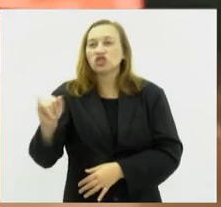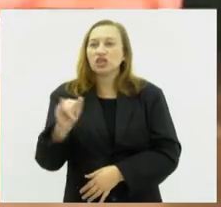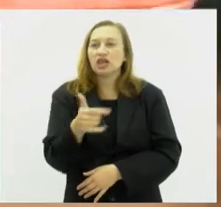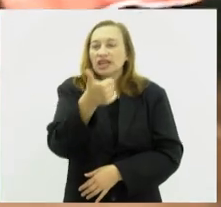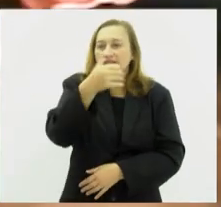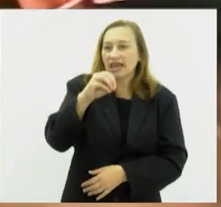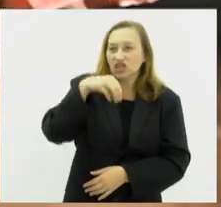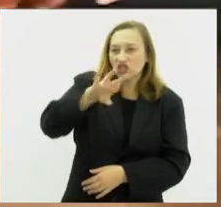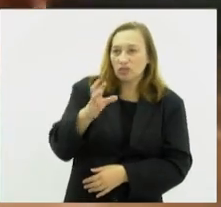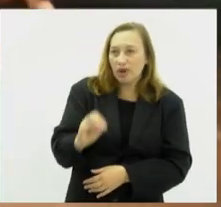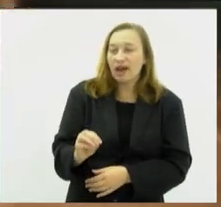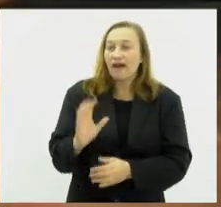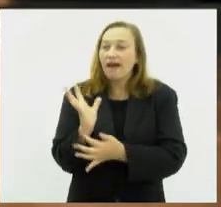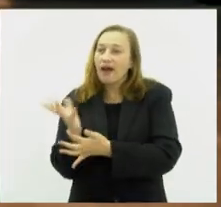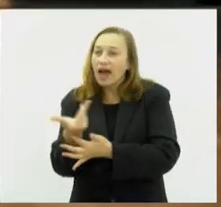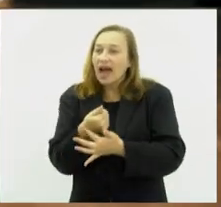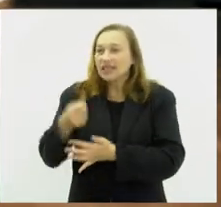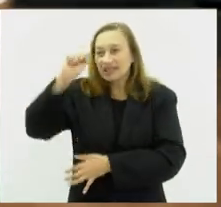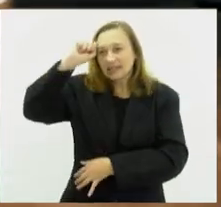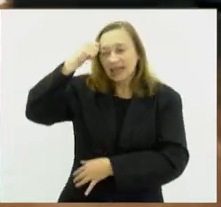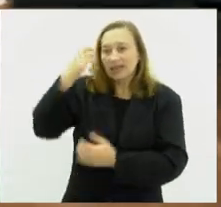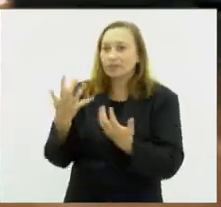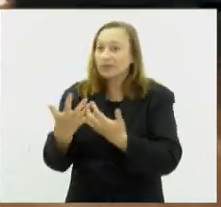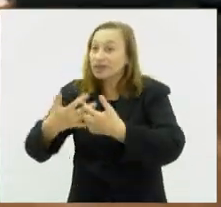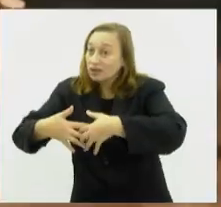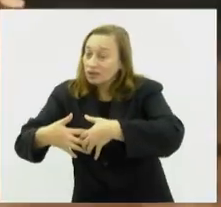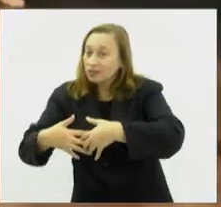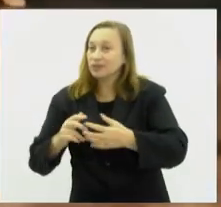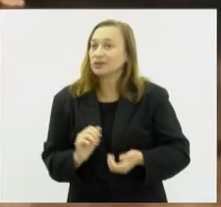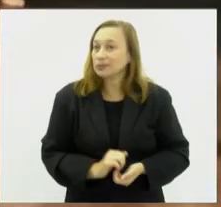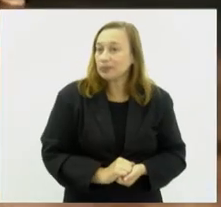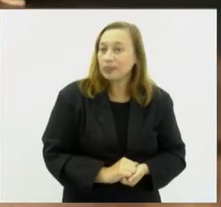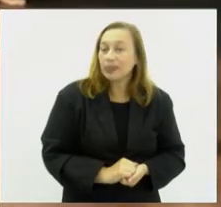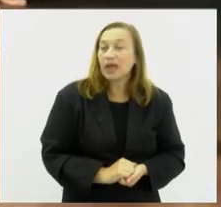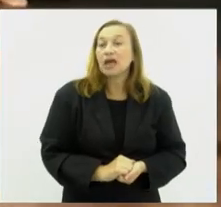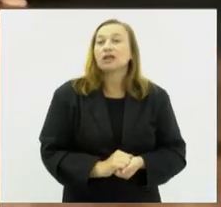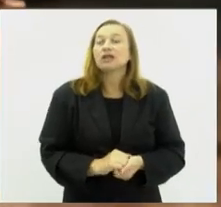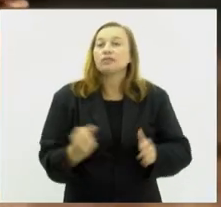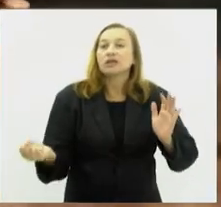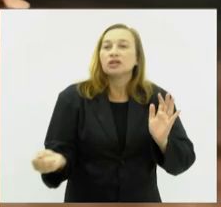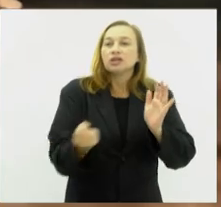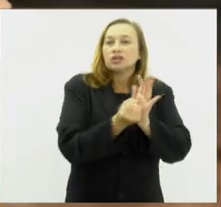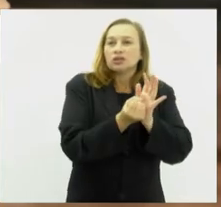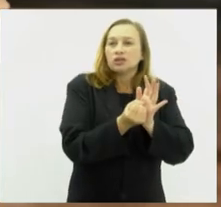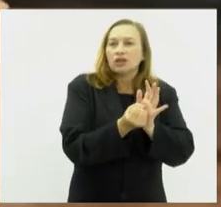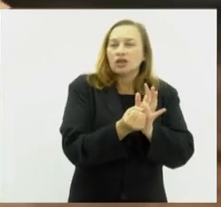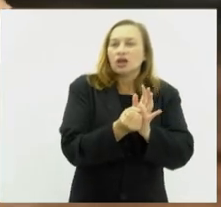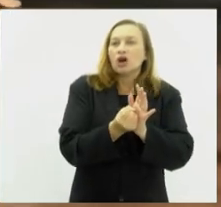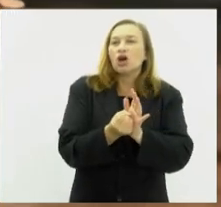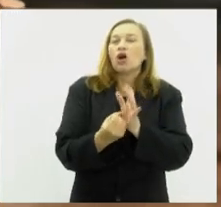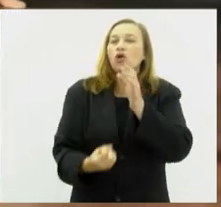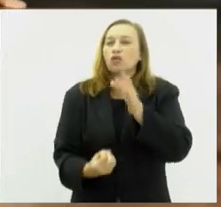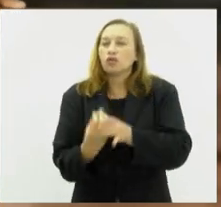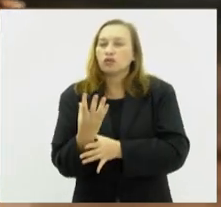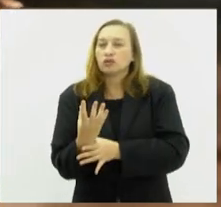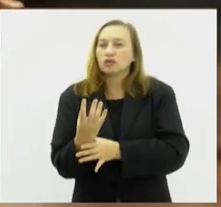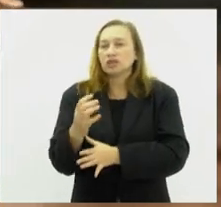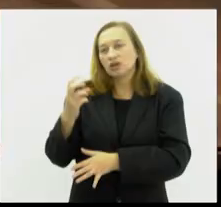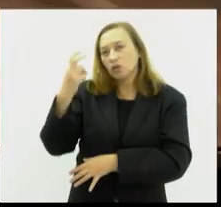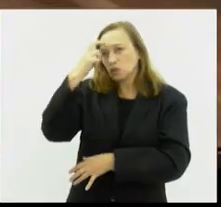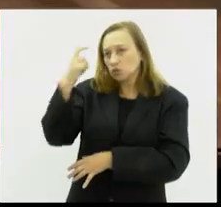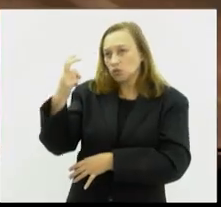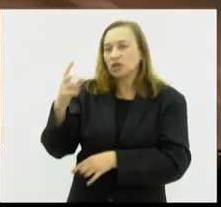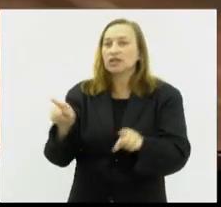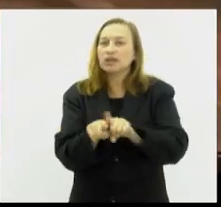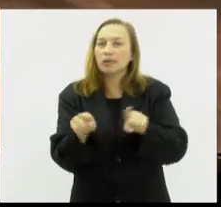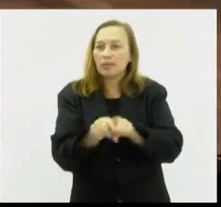segunda mostra de arte negra em Petrópolis, na região serrana do Rio. Patrocinada pelo Fundo Municipal de Cultura e pela Prefeitura Municipal de Petrópolis,